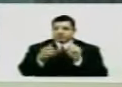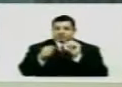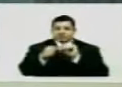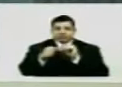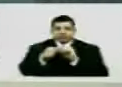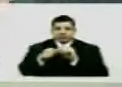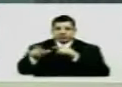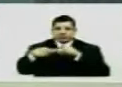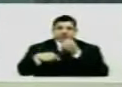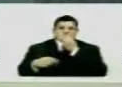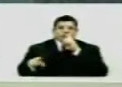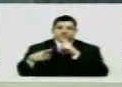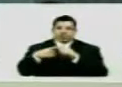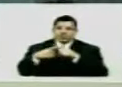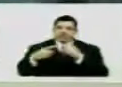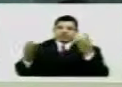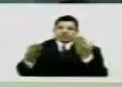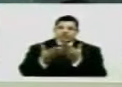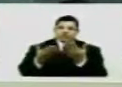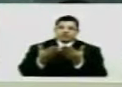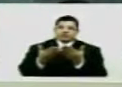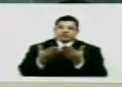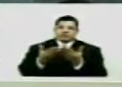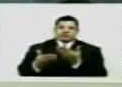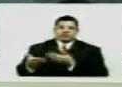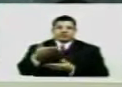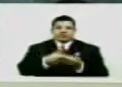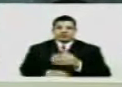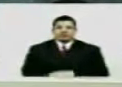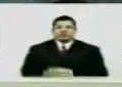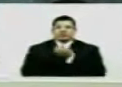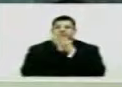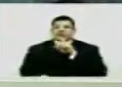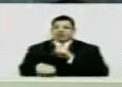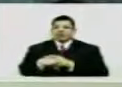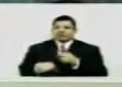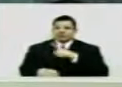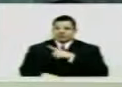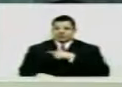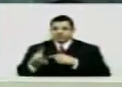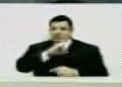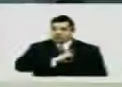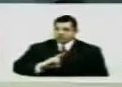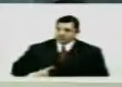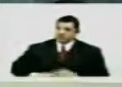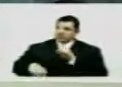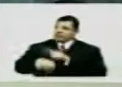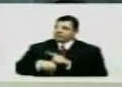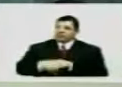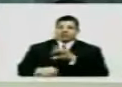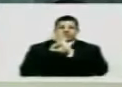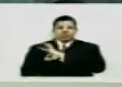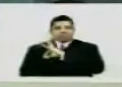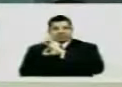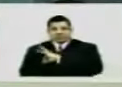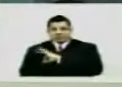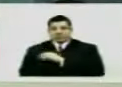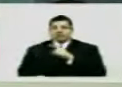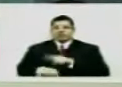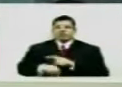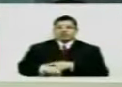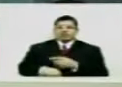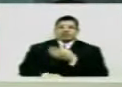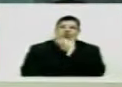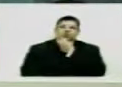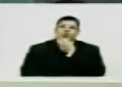combater isso Porque hoje Estão bandidos Um matando o outro A hora que um deputado A hora que um policial A